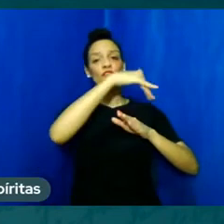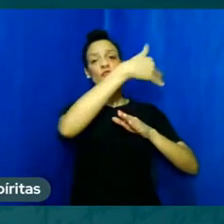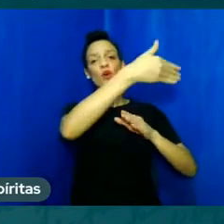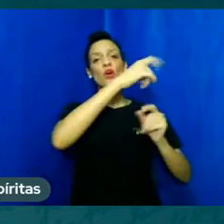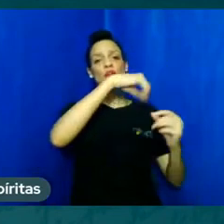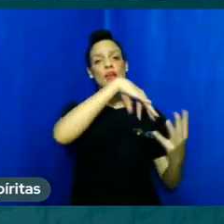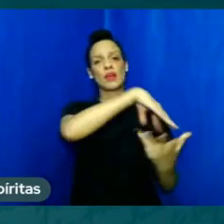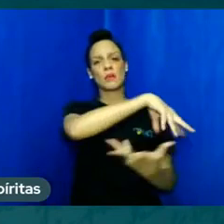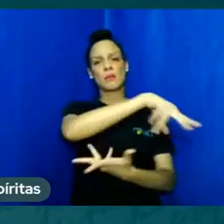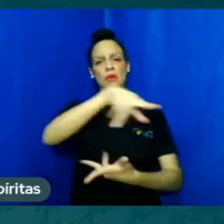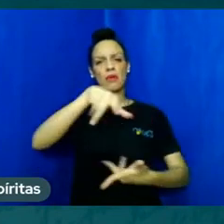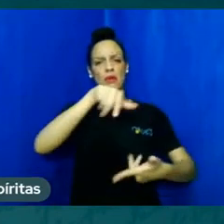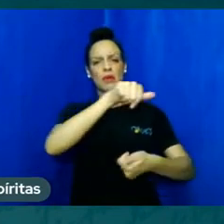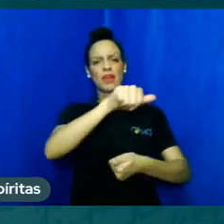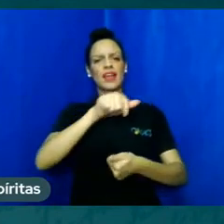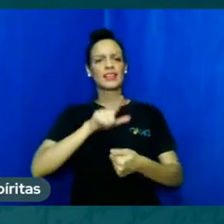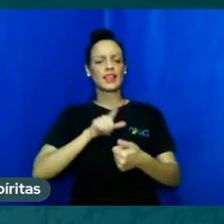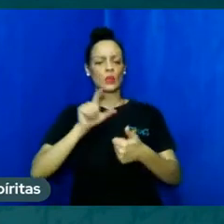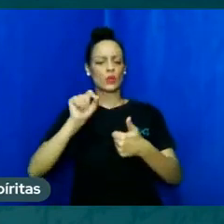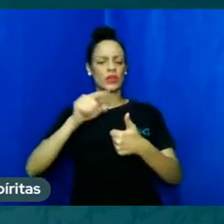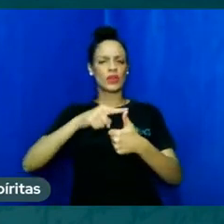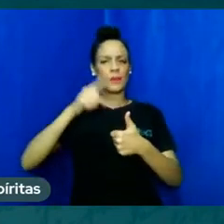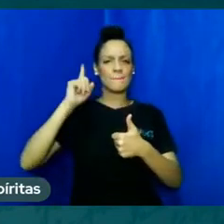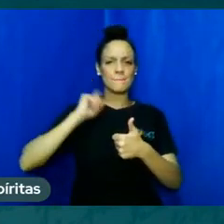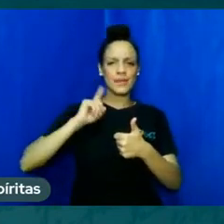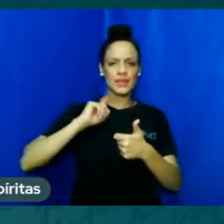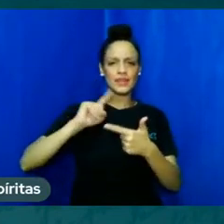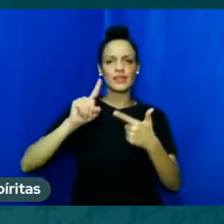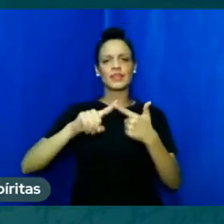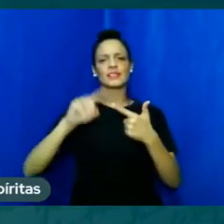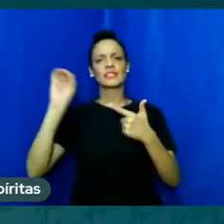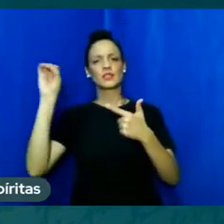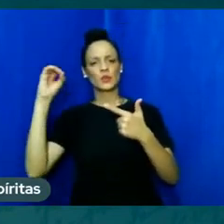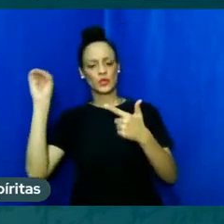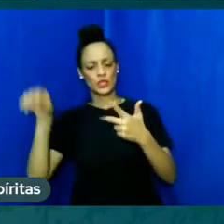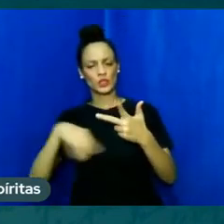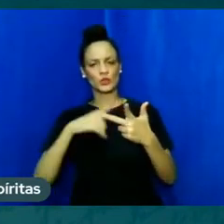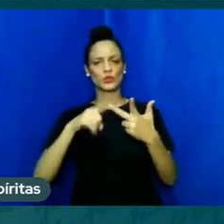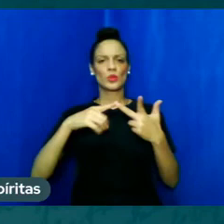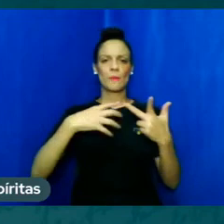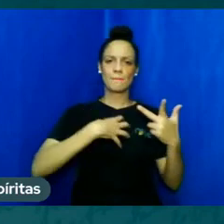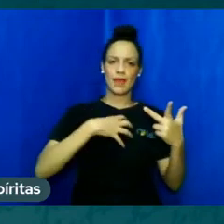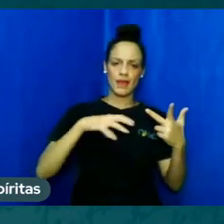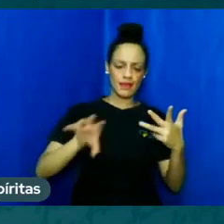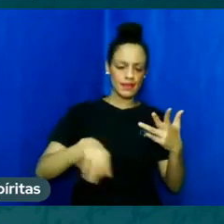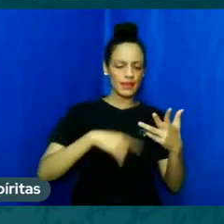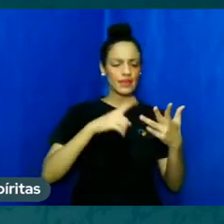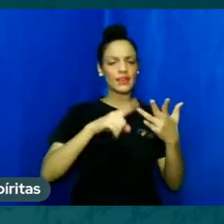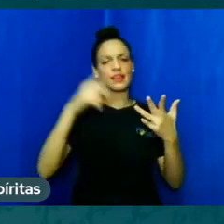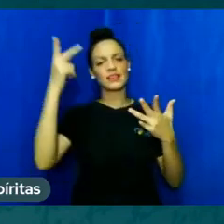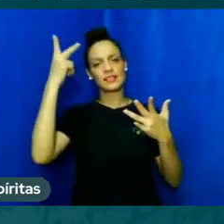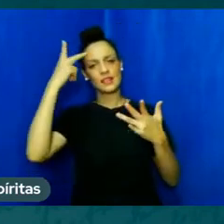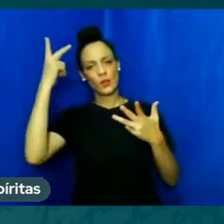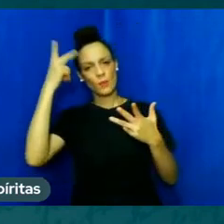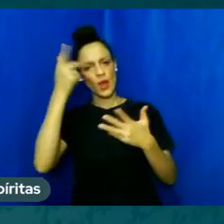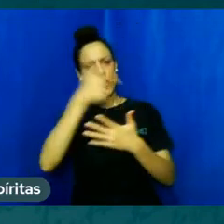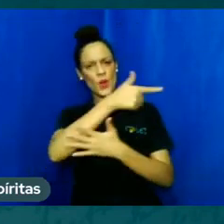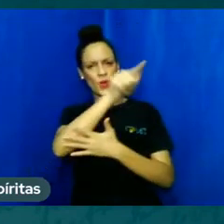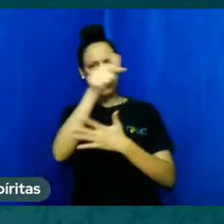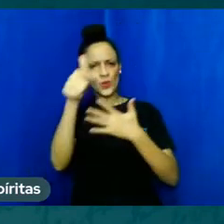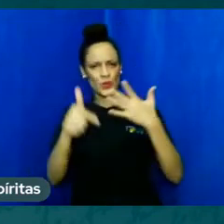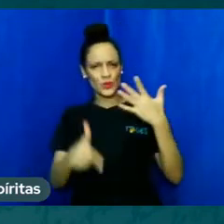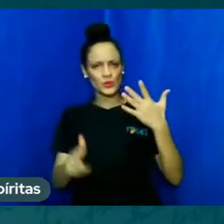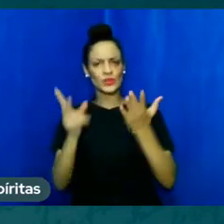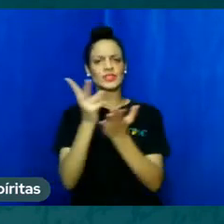Rio Grande do Sul, Bahia e várias outras localidades. São Paulo. E deixando aqui pra gente sempre um comentário